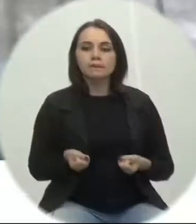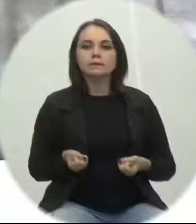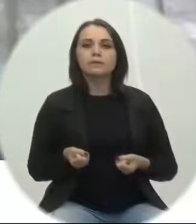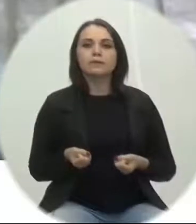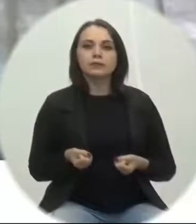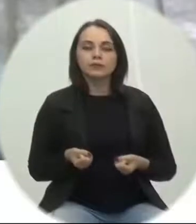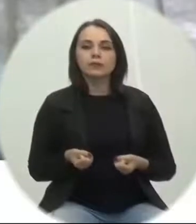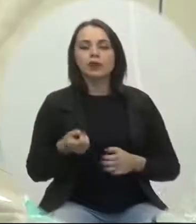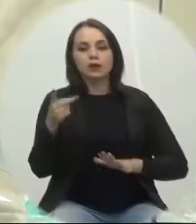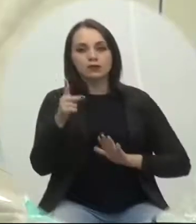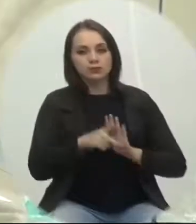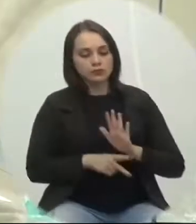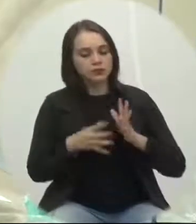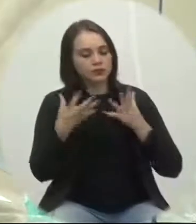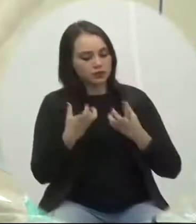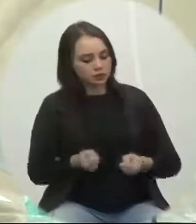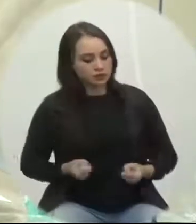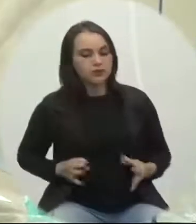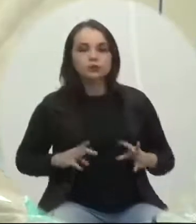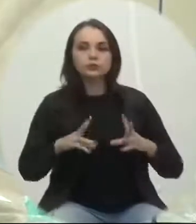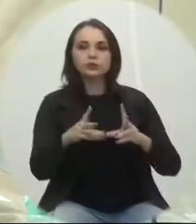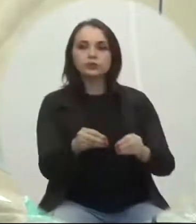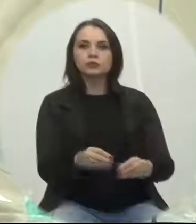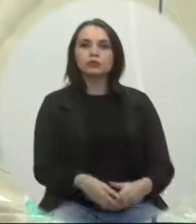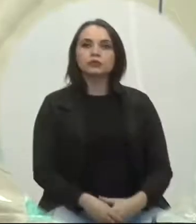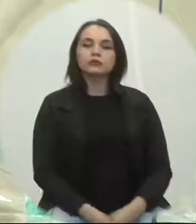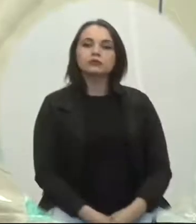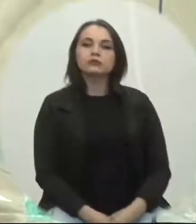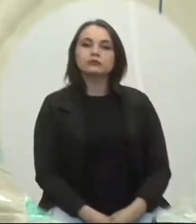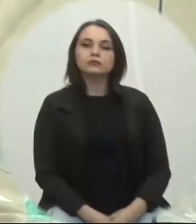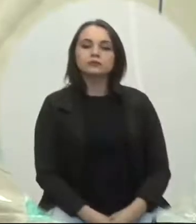A favor. O projeto foi aprovado por unanimidade.